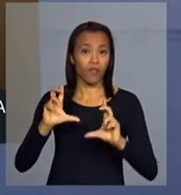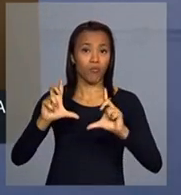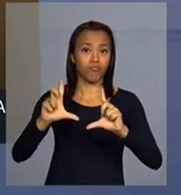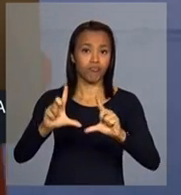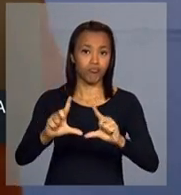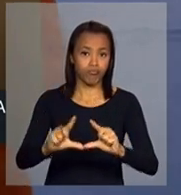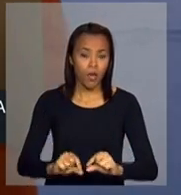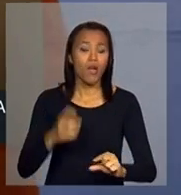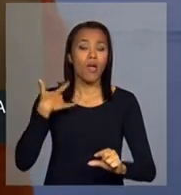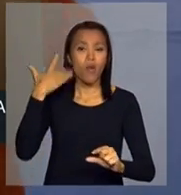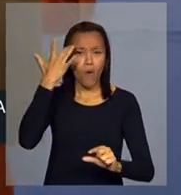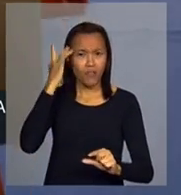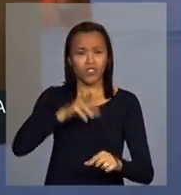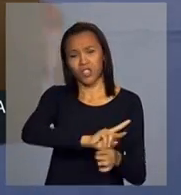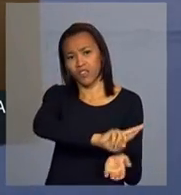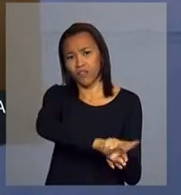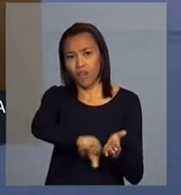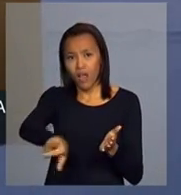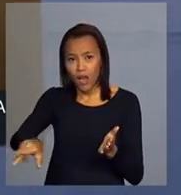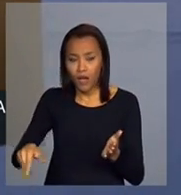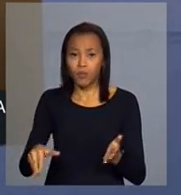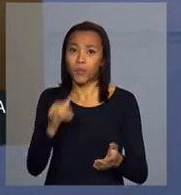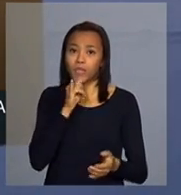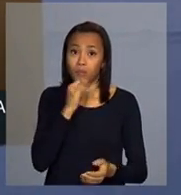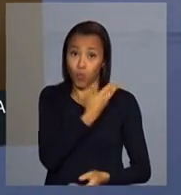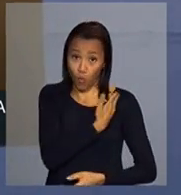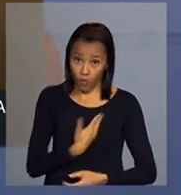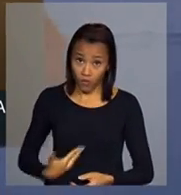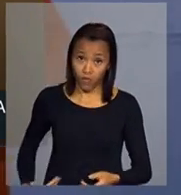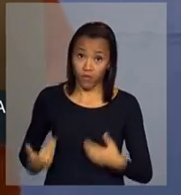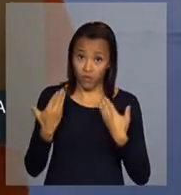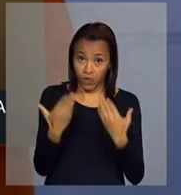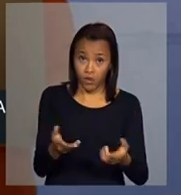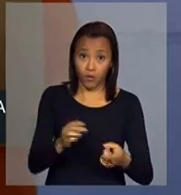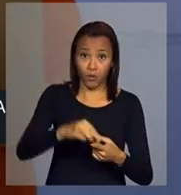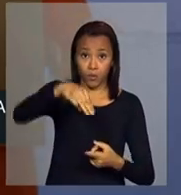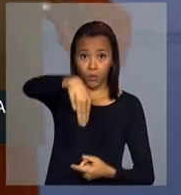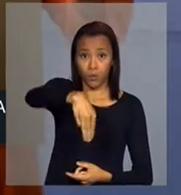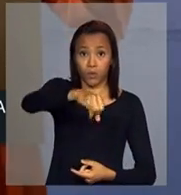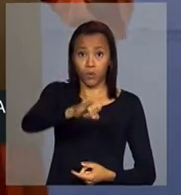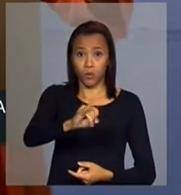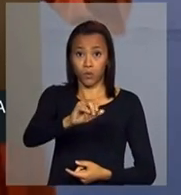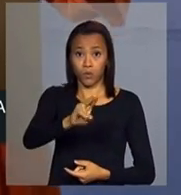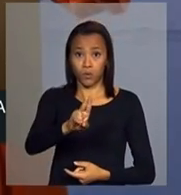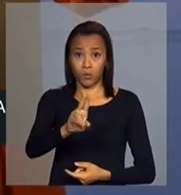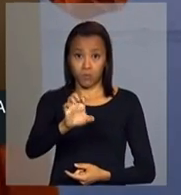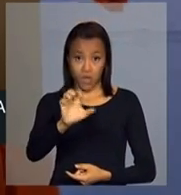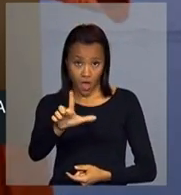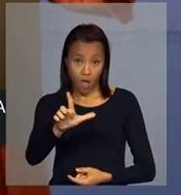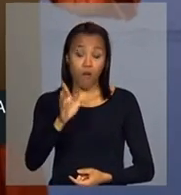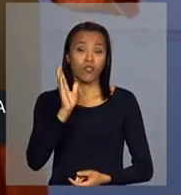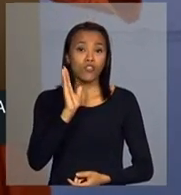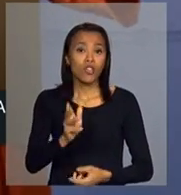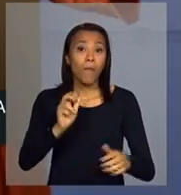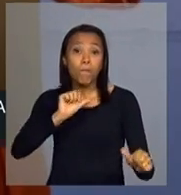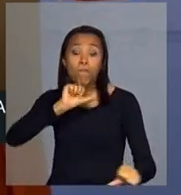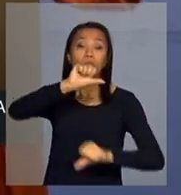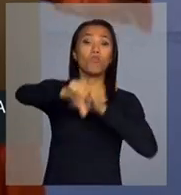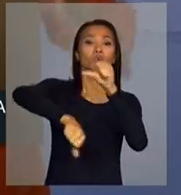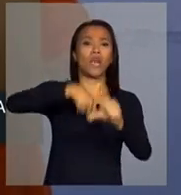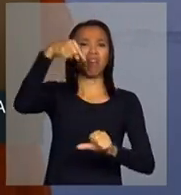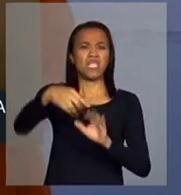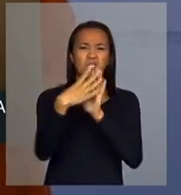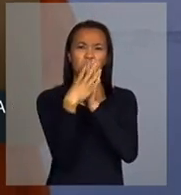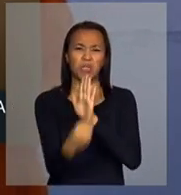iniciativas, como o governo do Miguel Arraes, mudaram esse padrão de